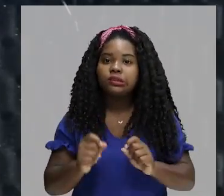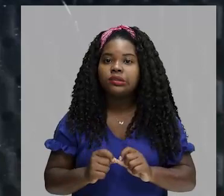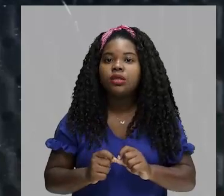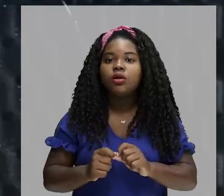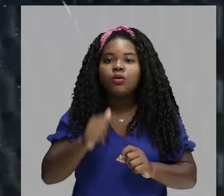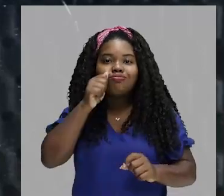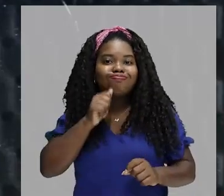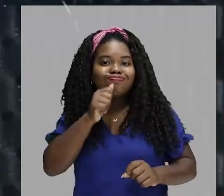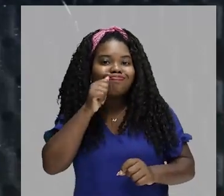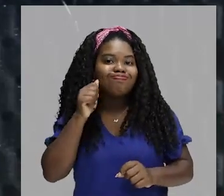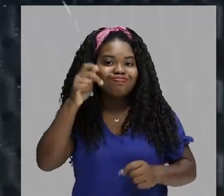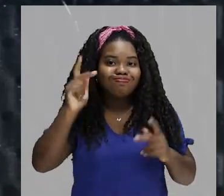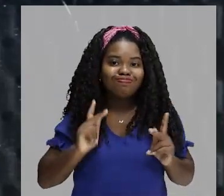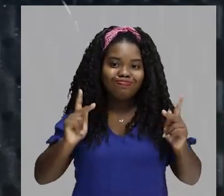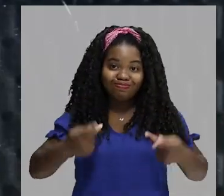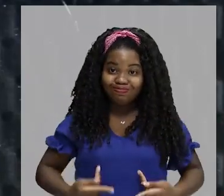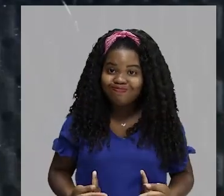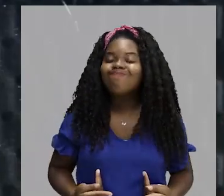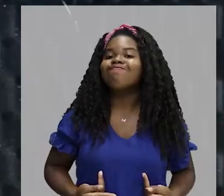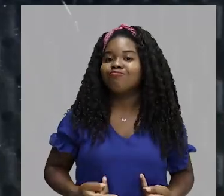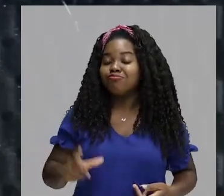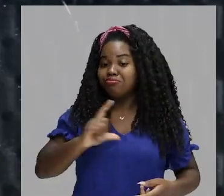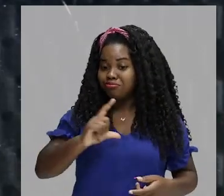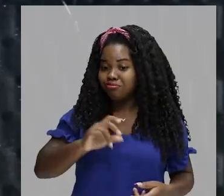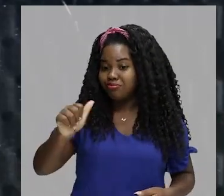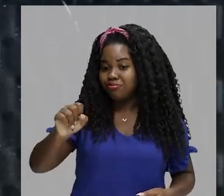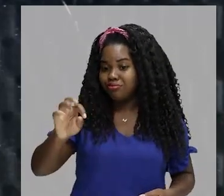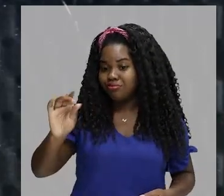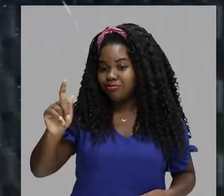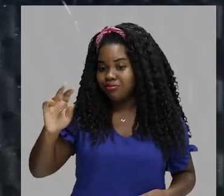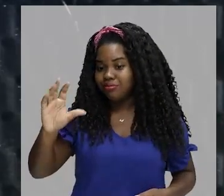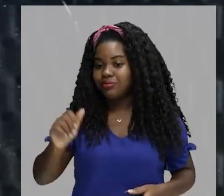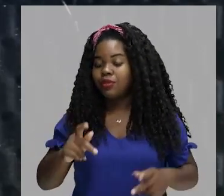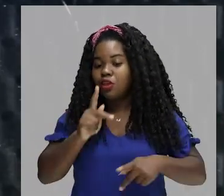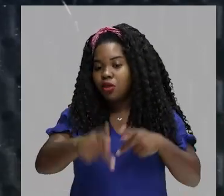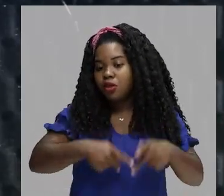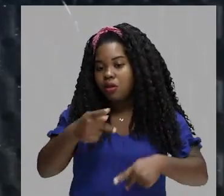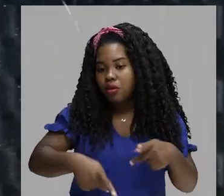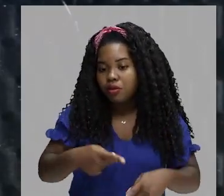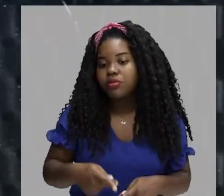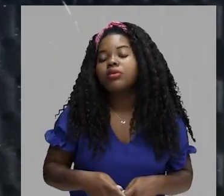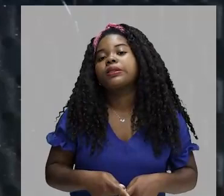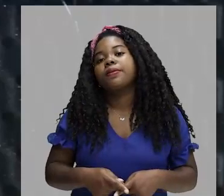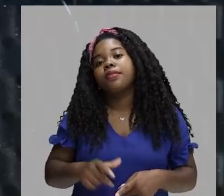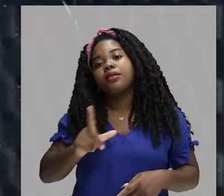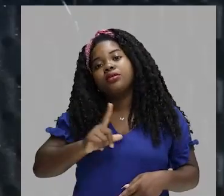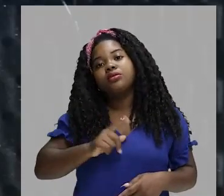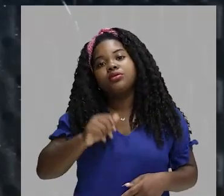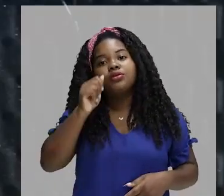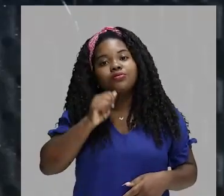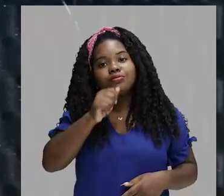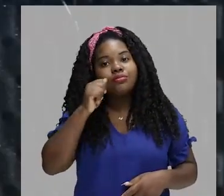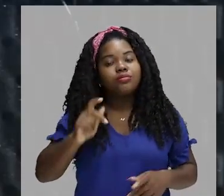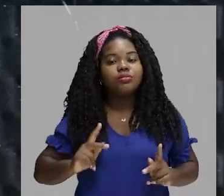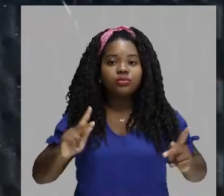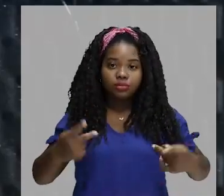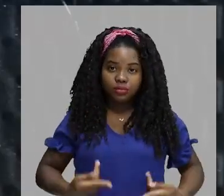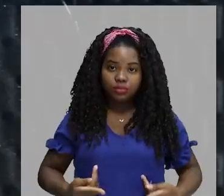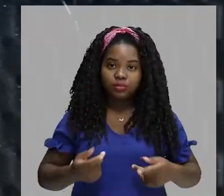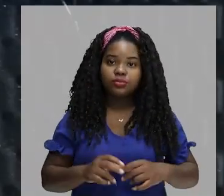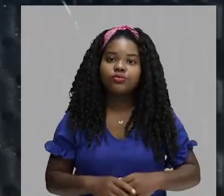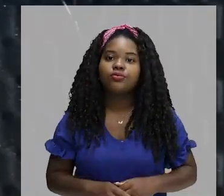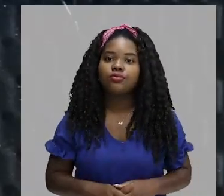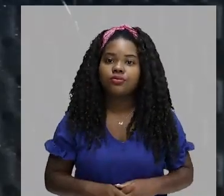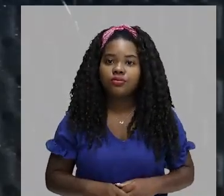Os aztecas praticavam os sacrifícios humanos em alguns escravos. Os escravos estão lá no final da base